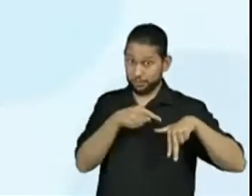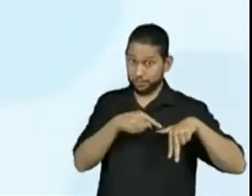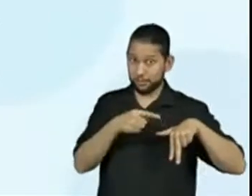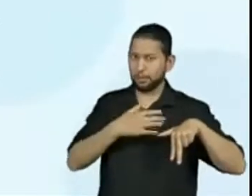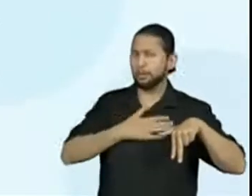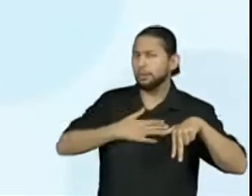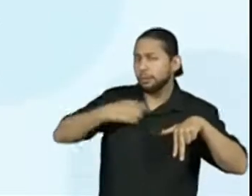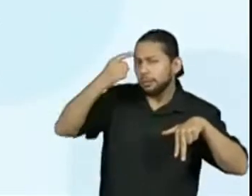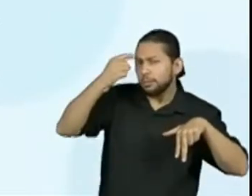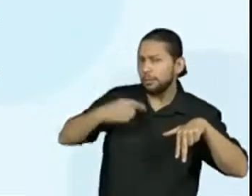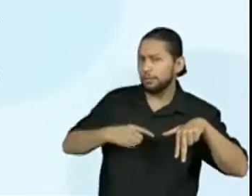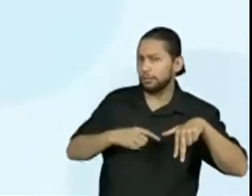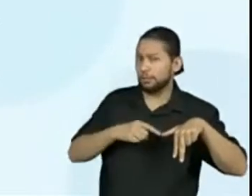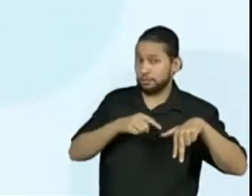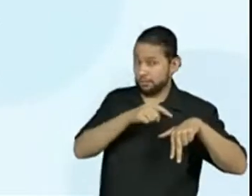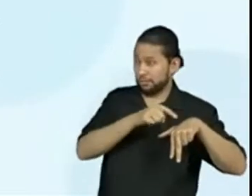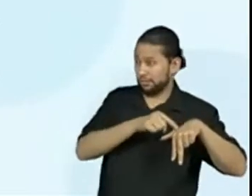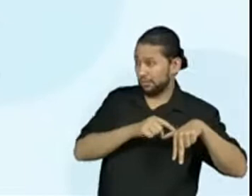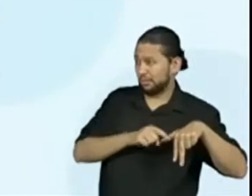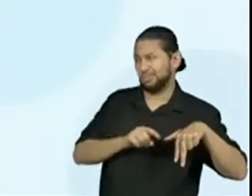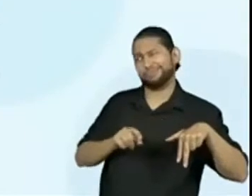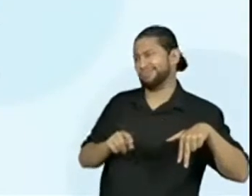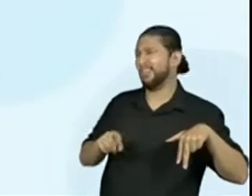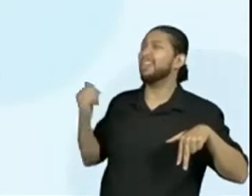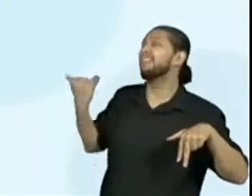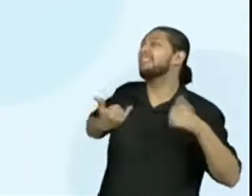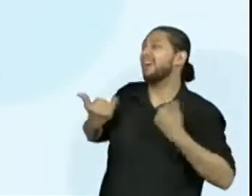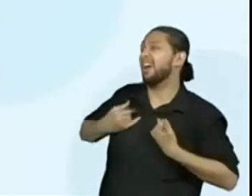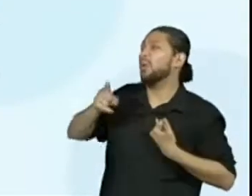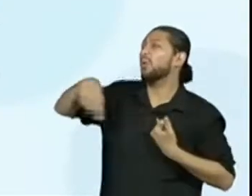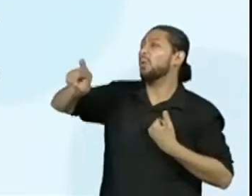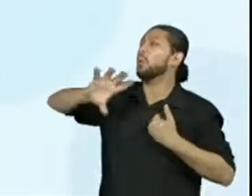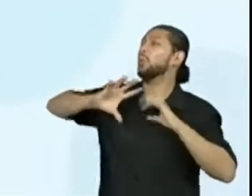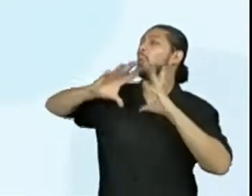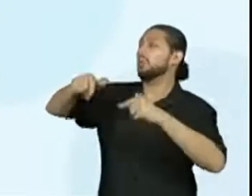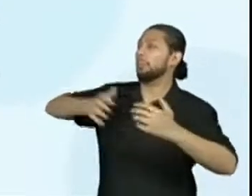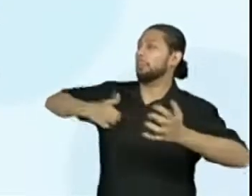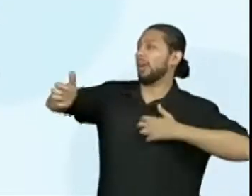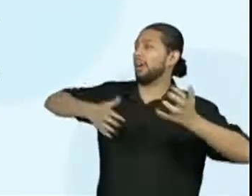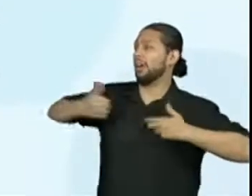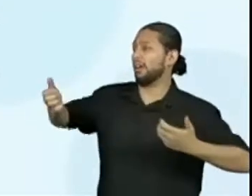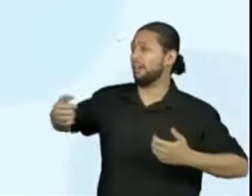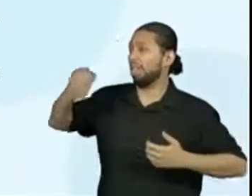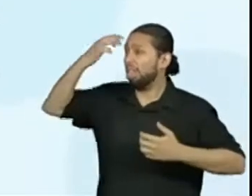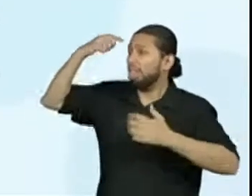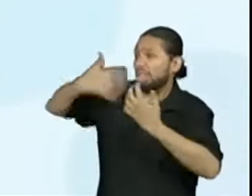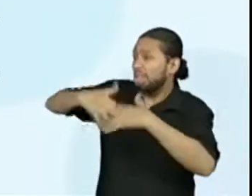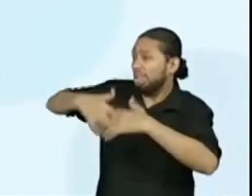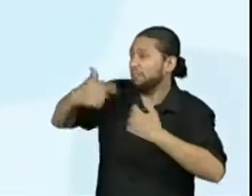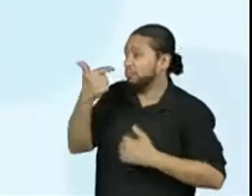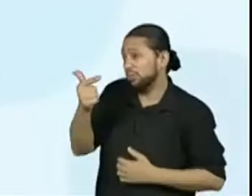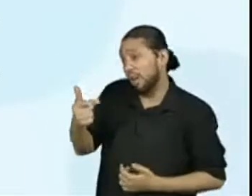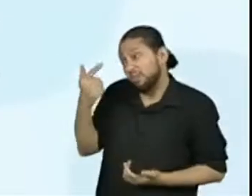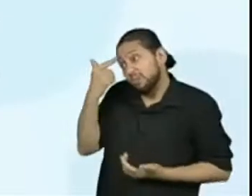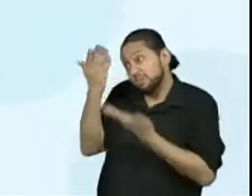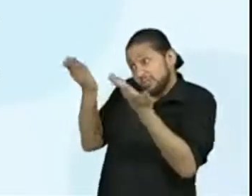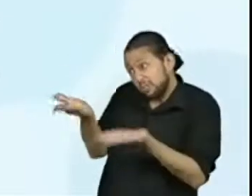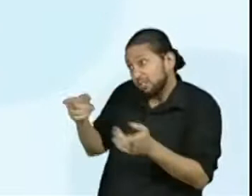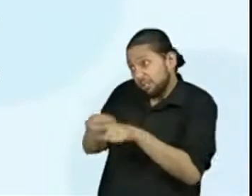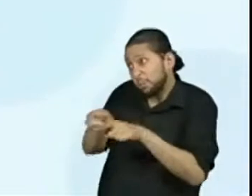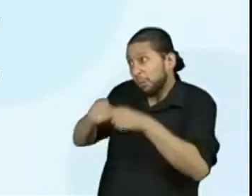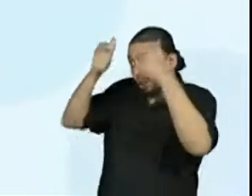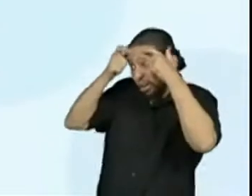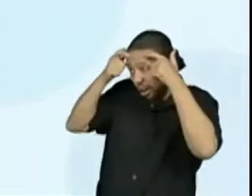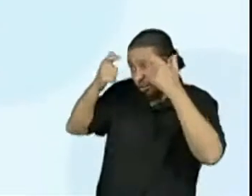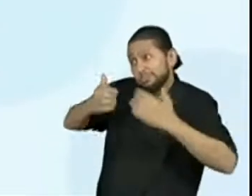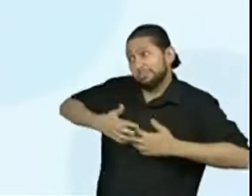respondeu. Toda vossa gente são macacos, portanto, irracionais. E, sendo assim, vós que sois o rei, também